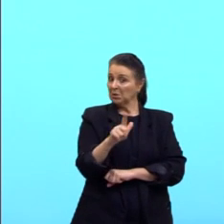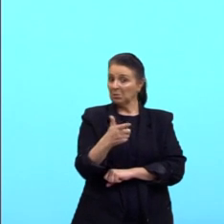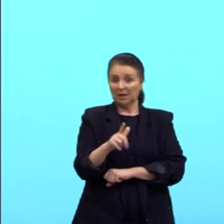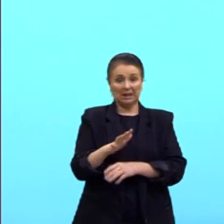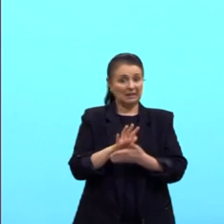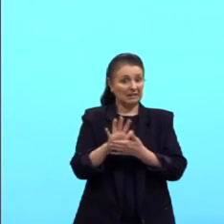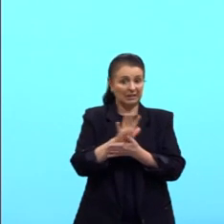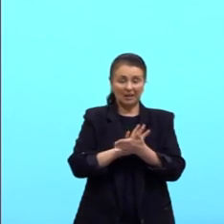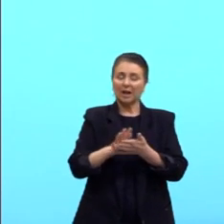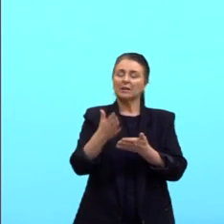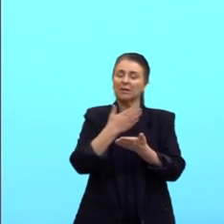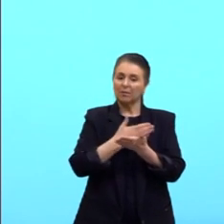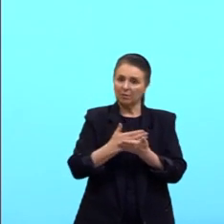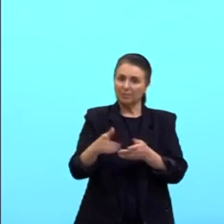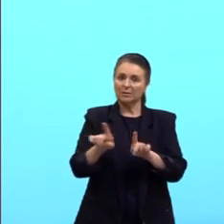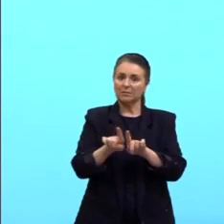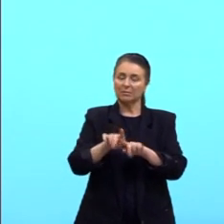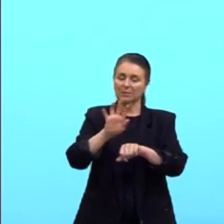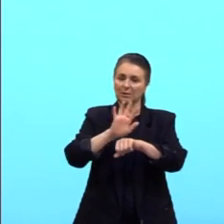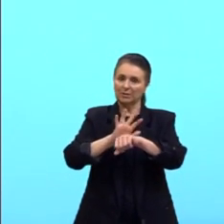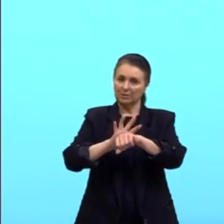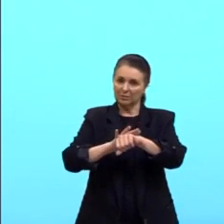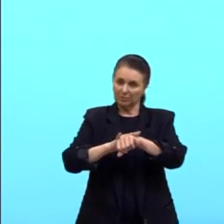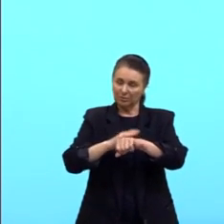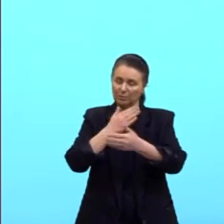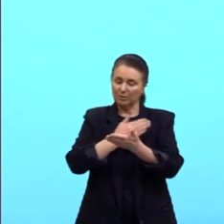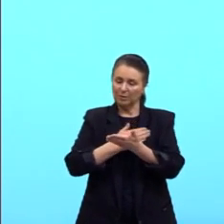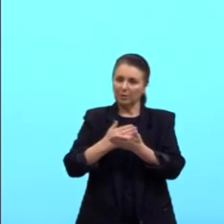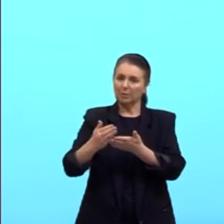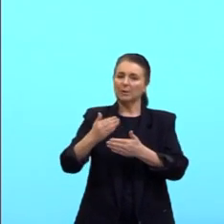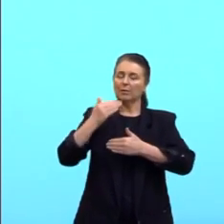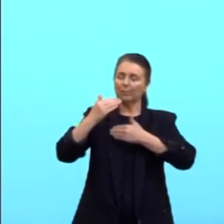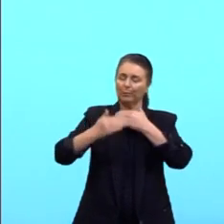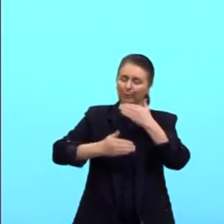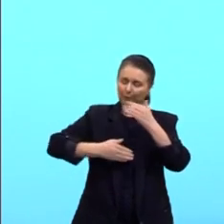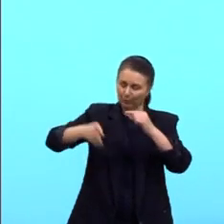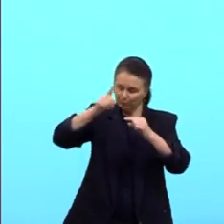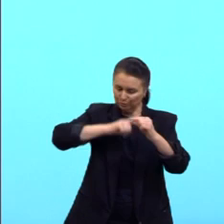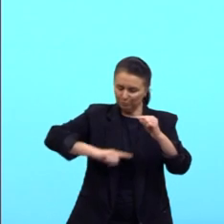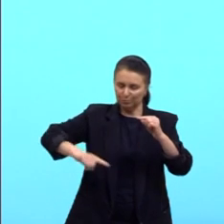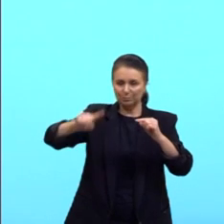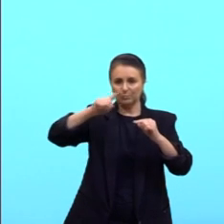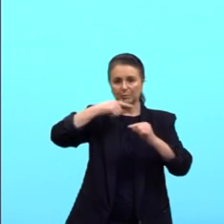sadia, infectando ela. Para recomeçar o processo novamente.